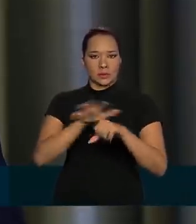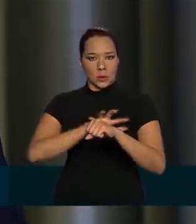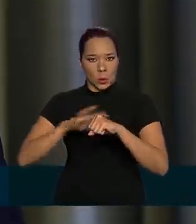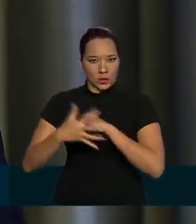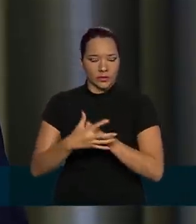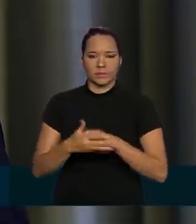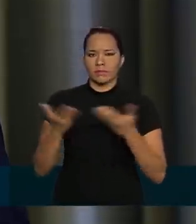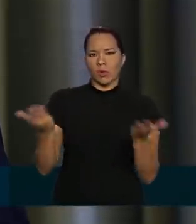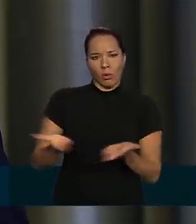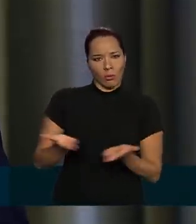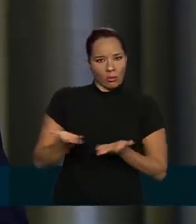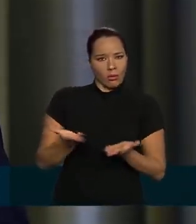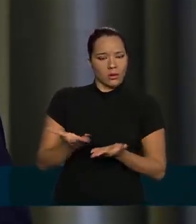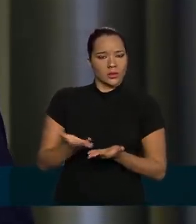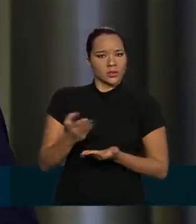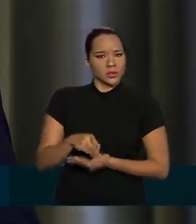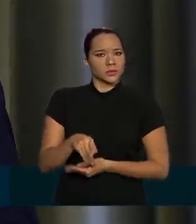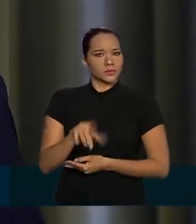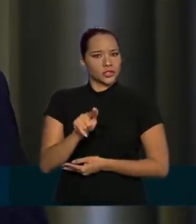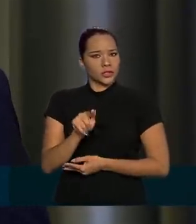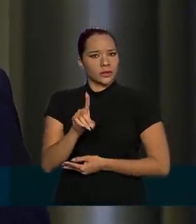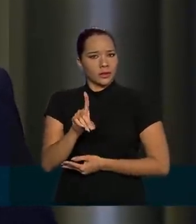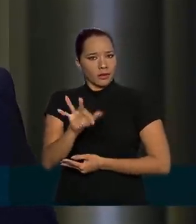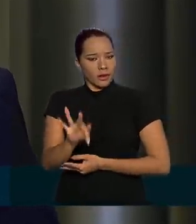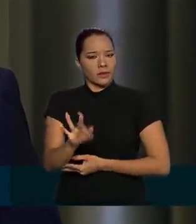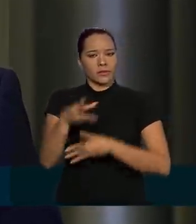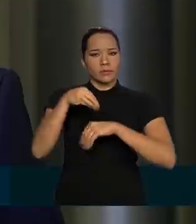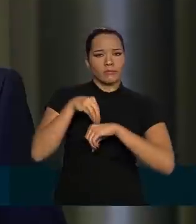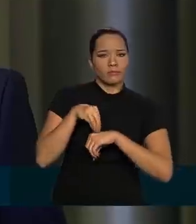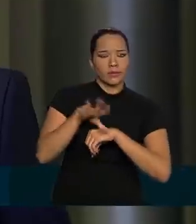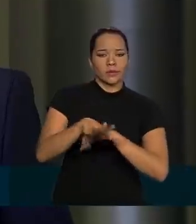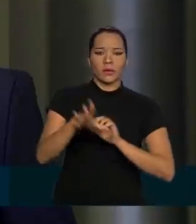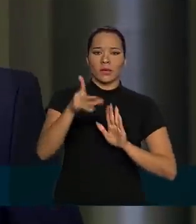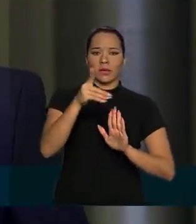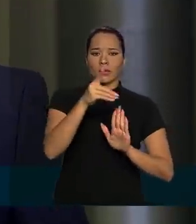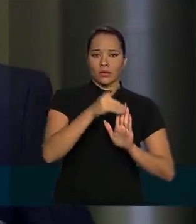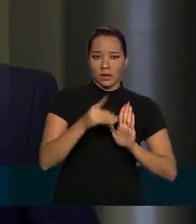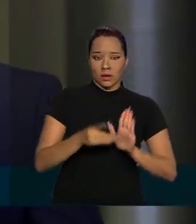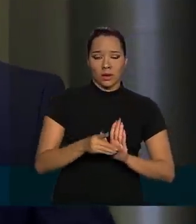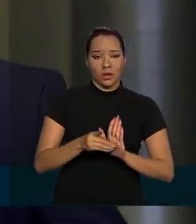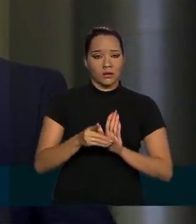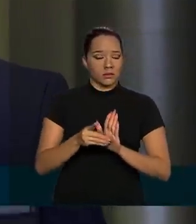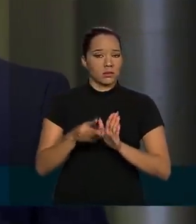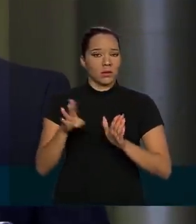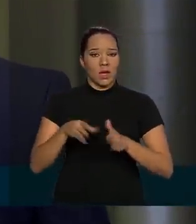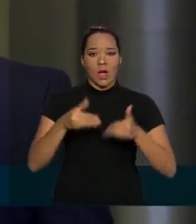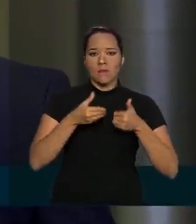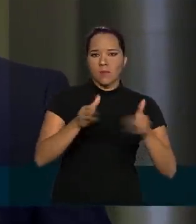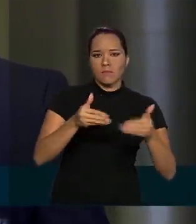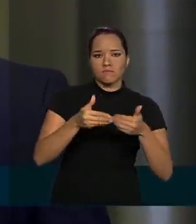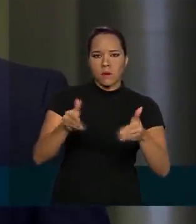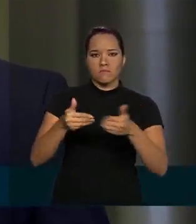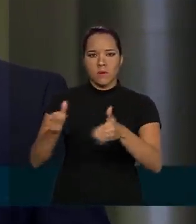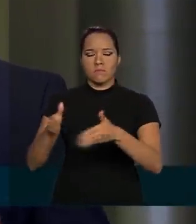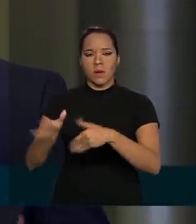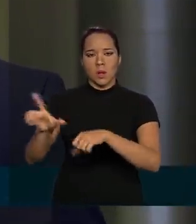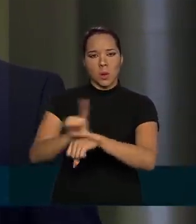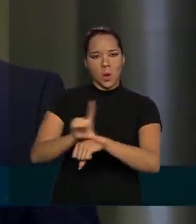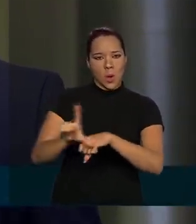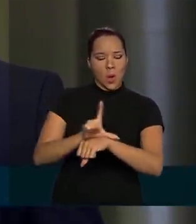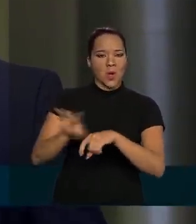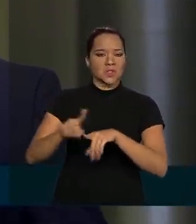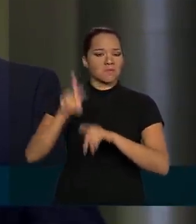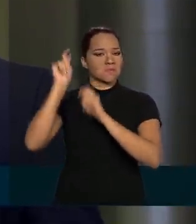coronavírus e hoje o GDF publicou um decreto ampliando, abrindo comércio como